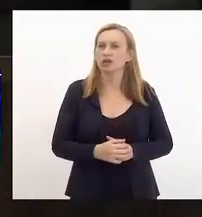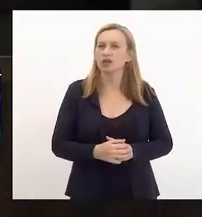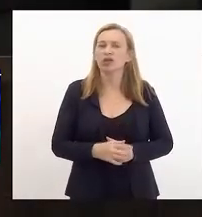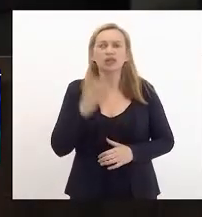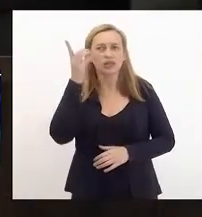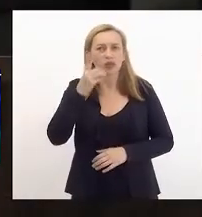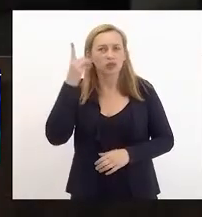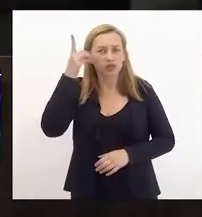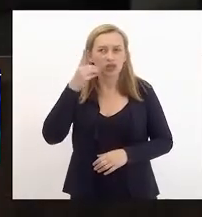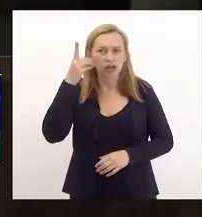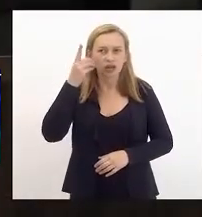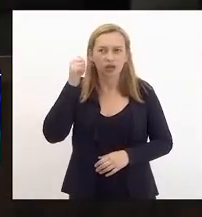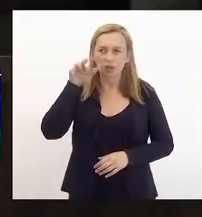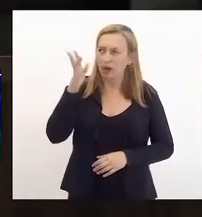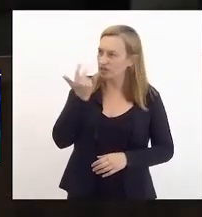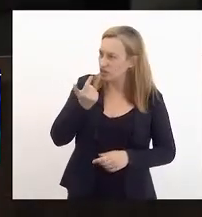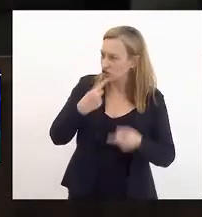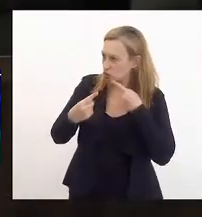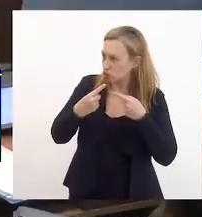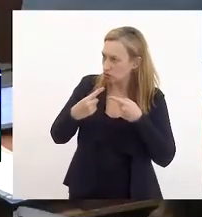Deputado Leomar, vai discutir?